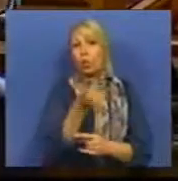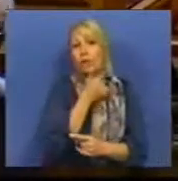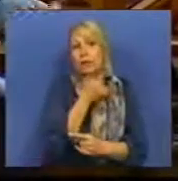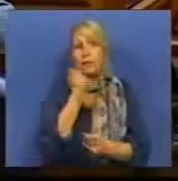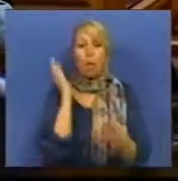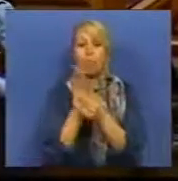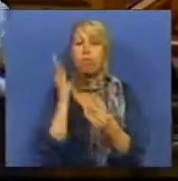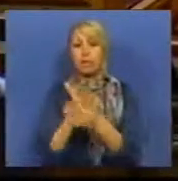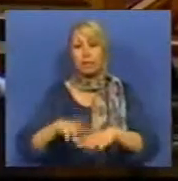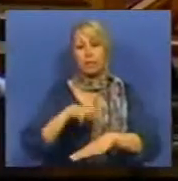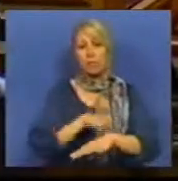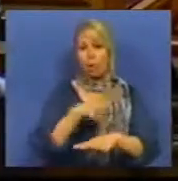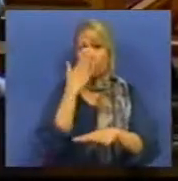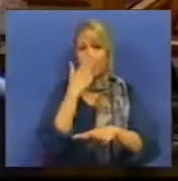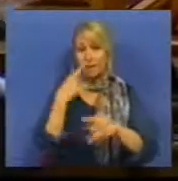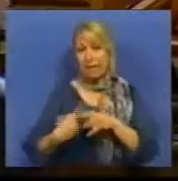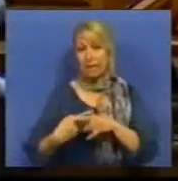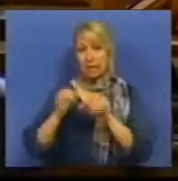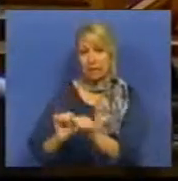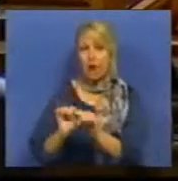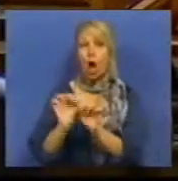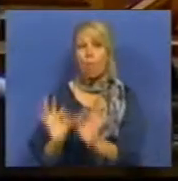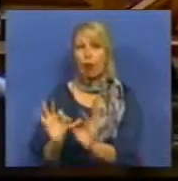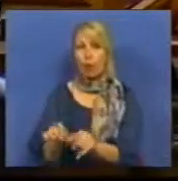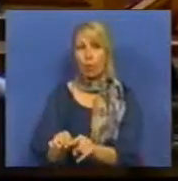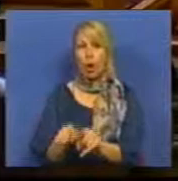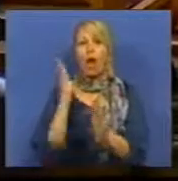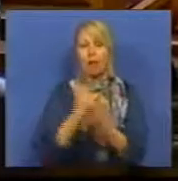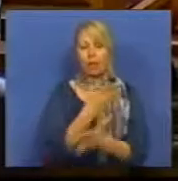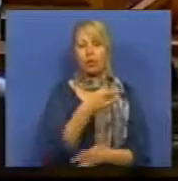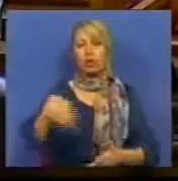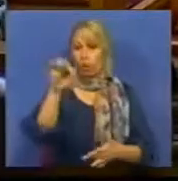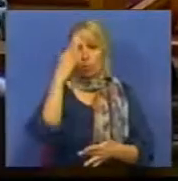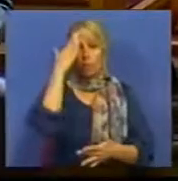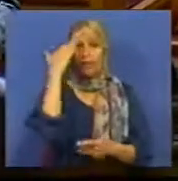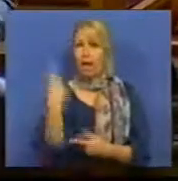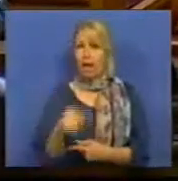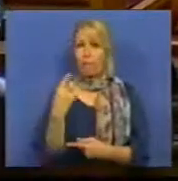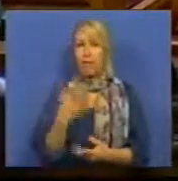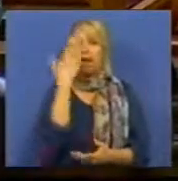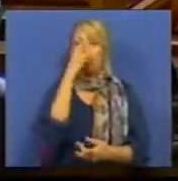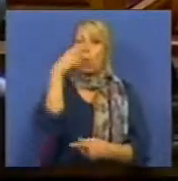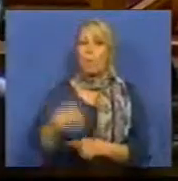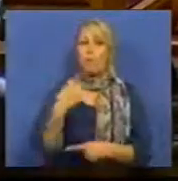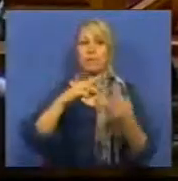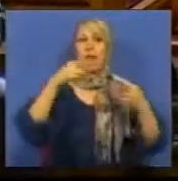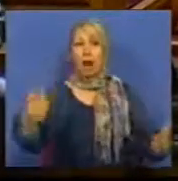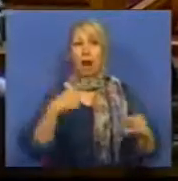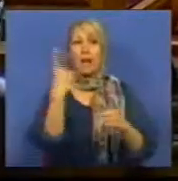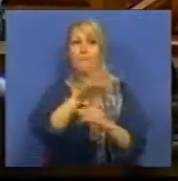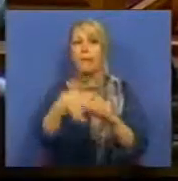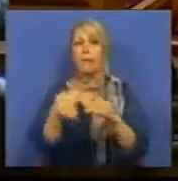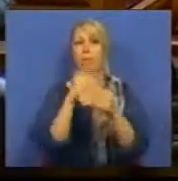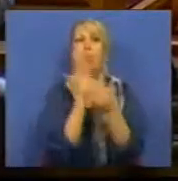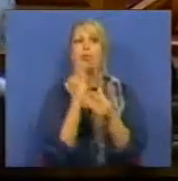processo administrativo da causa própria. Ou seja, até 1998 estava previsto que um autarca que interviesse num processo